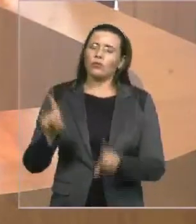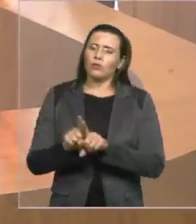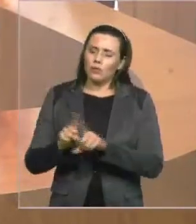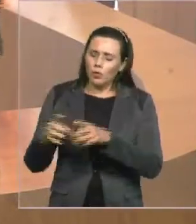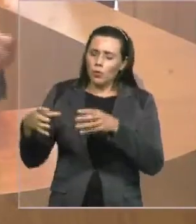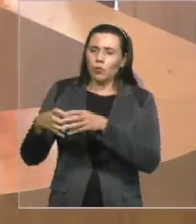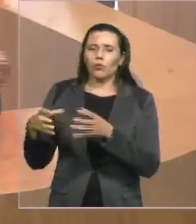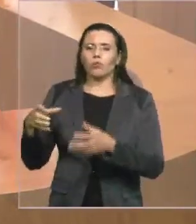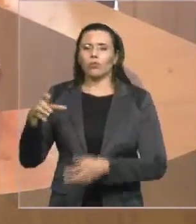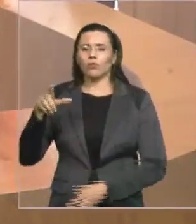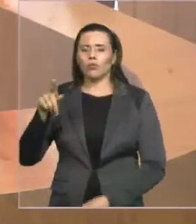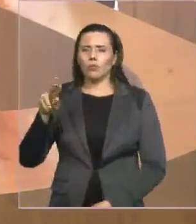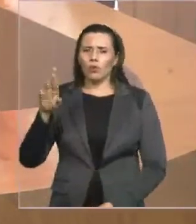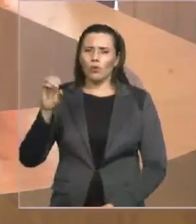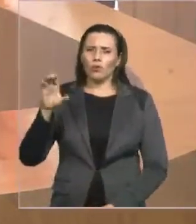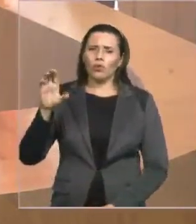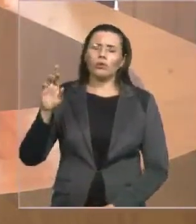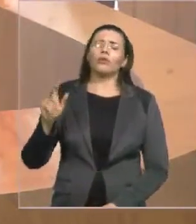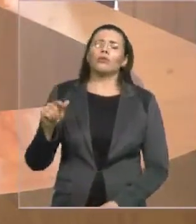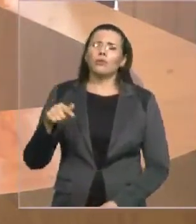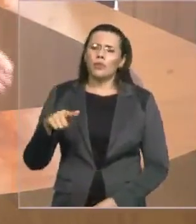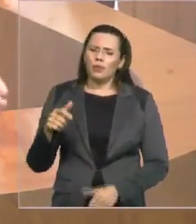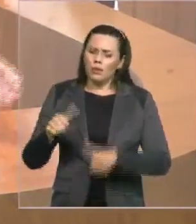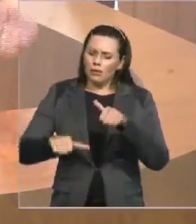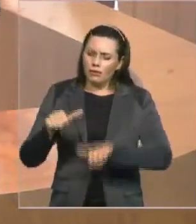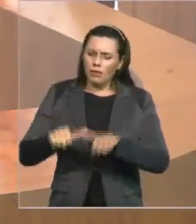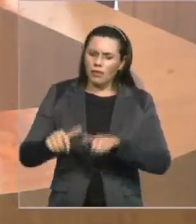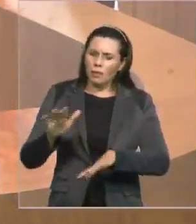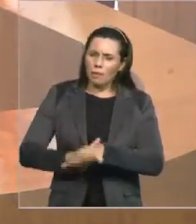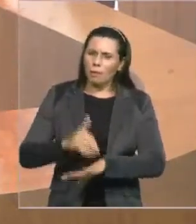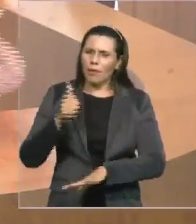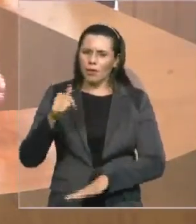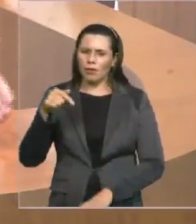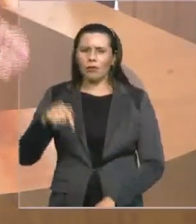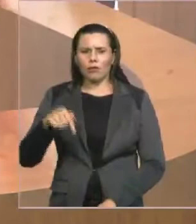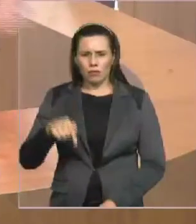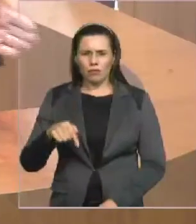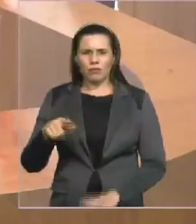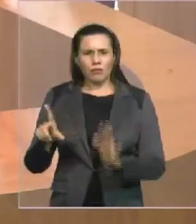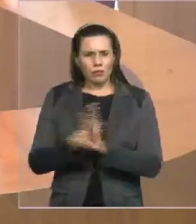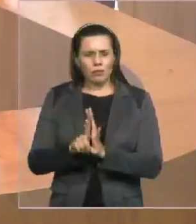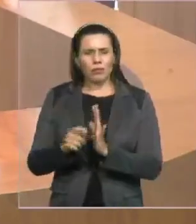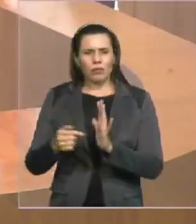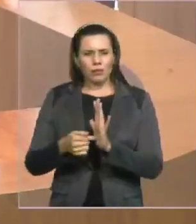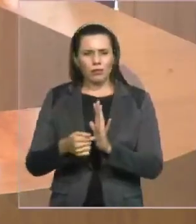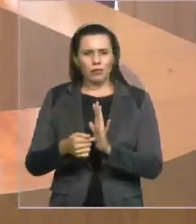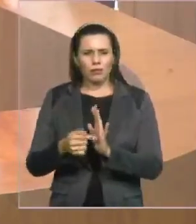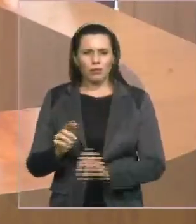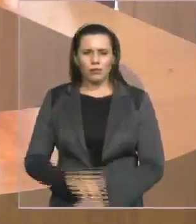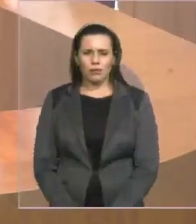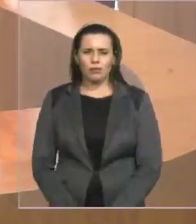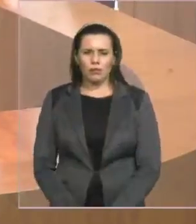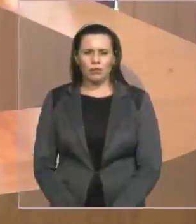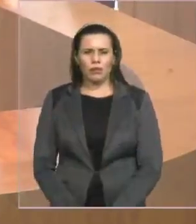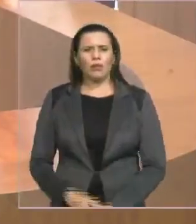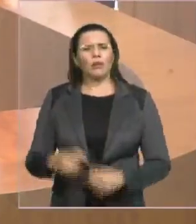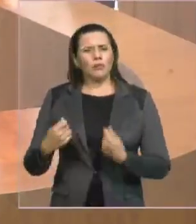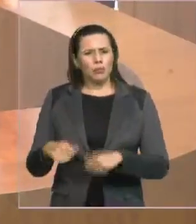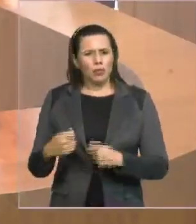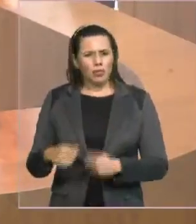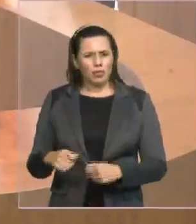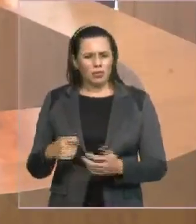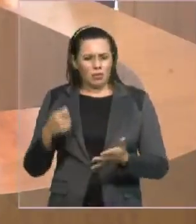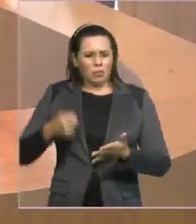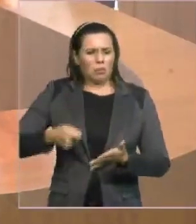Será se isso é pedir demais? ou tem que ser da forma do mando como o governador quer? Então, peço a vocês que